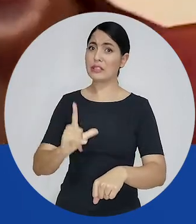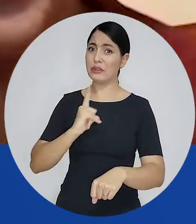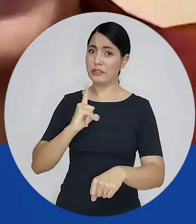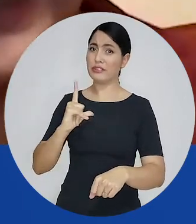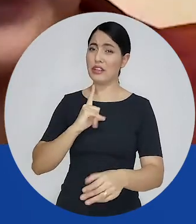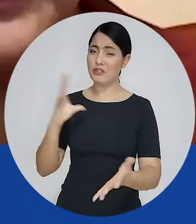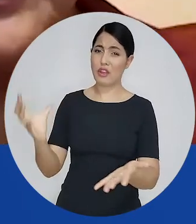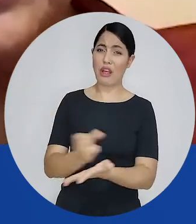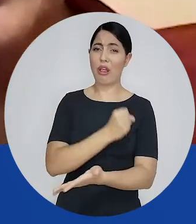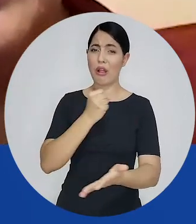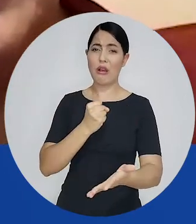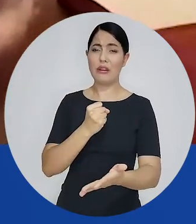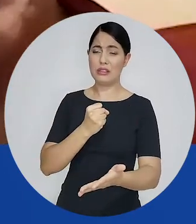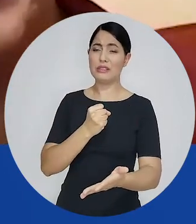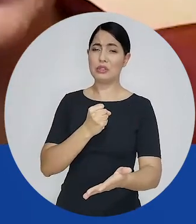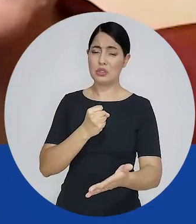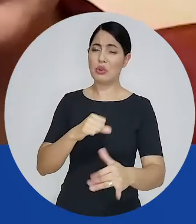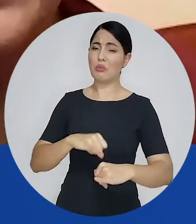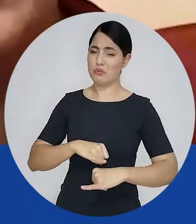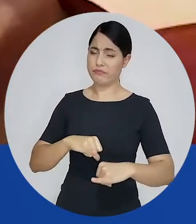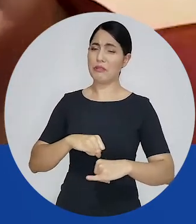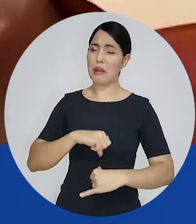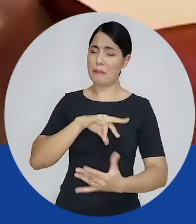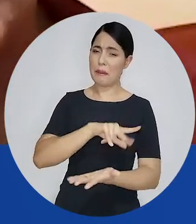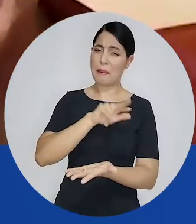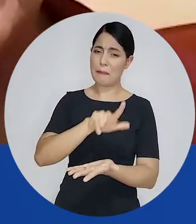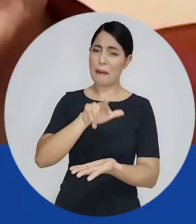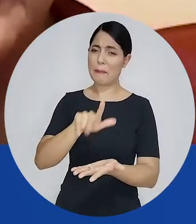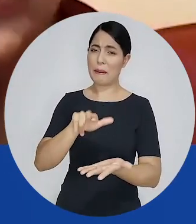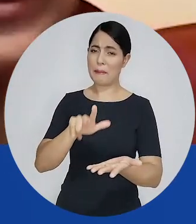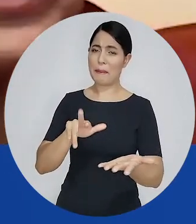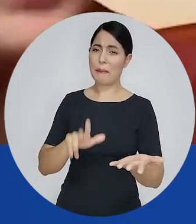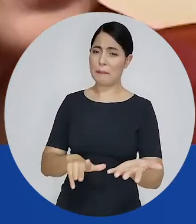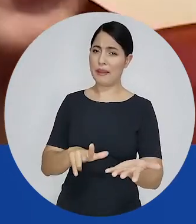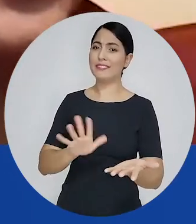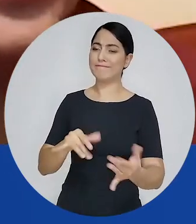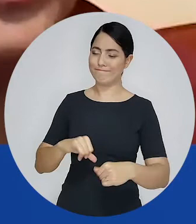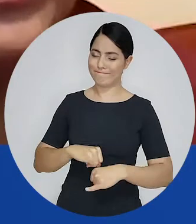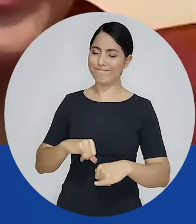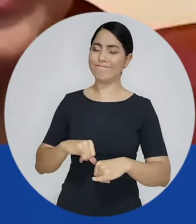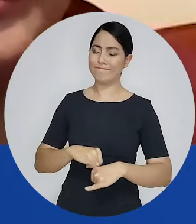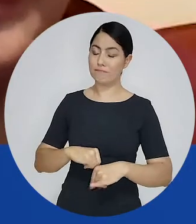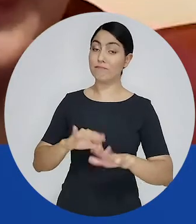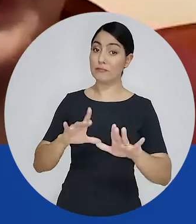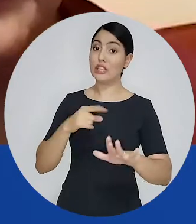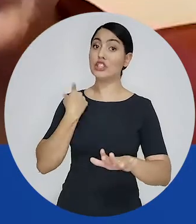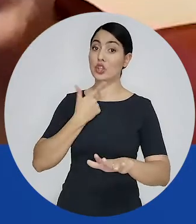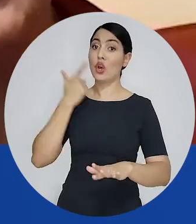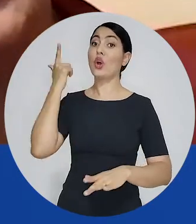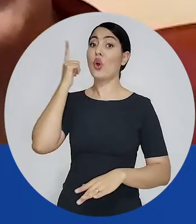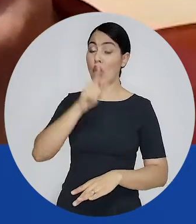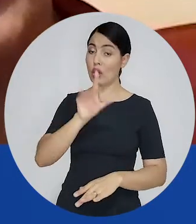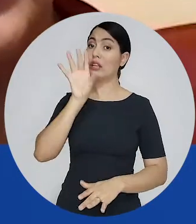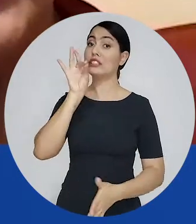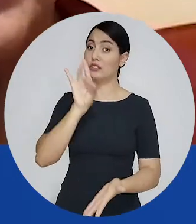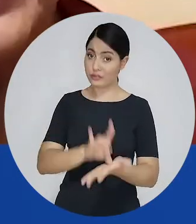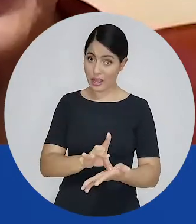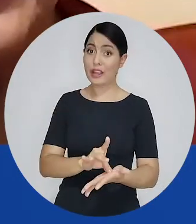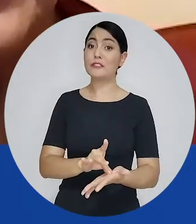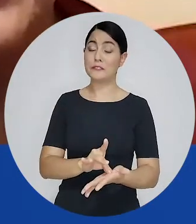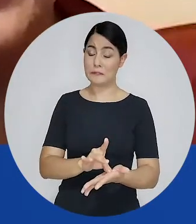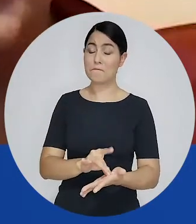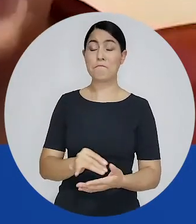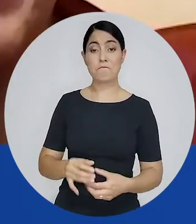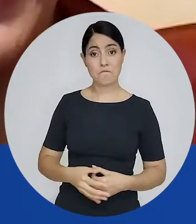está muito baqueada, mas tem conquistas que nós fizemos, eu quero